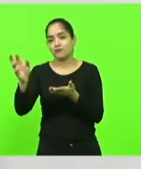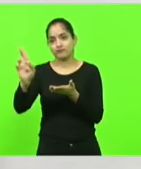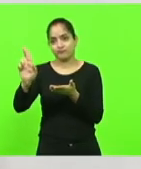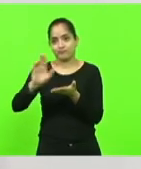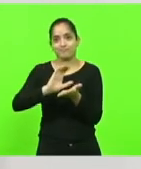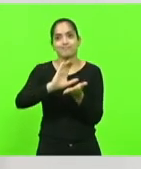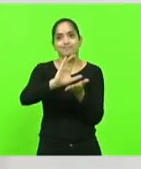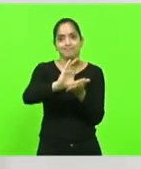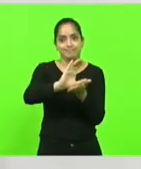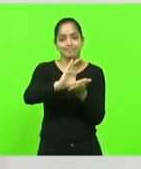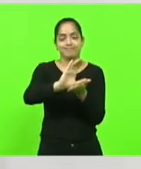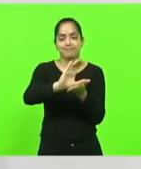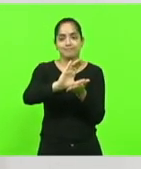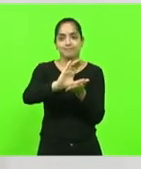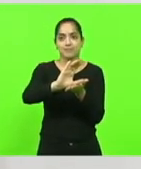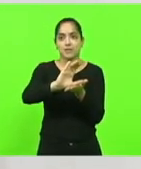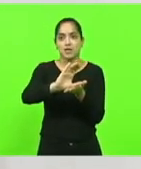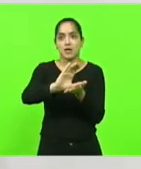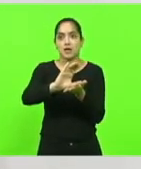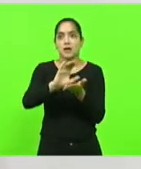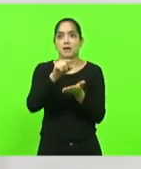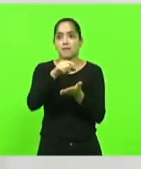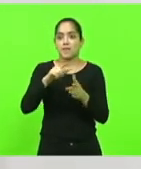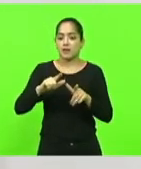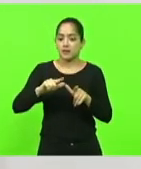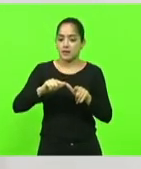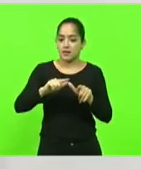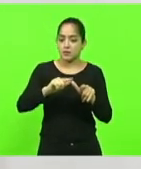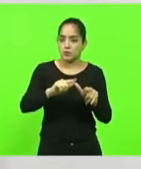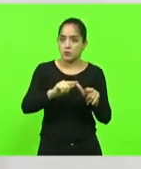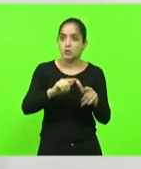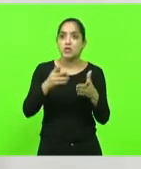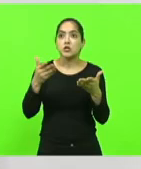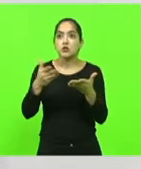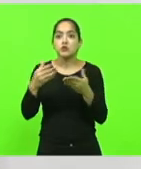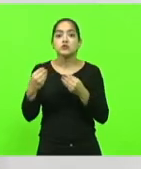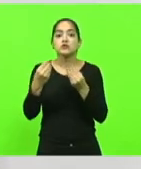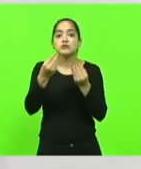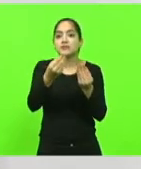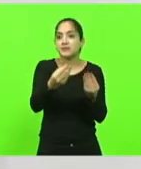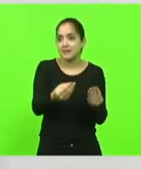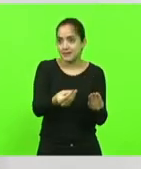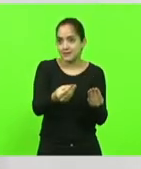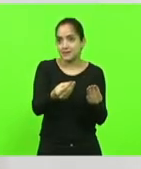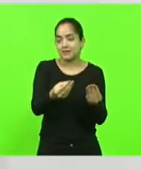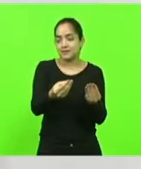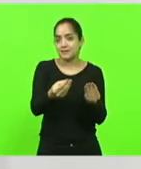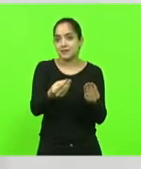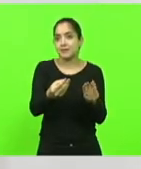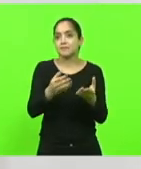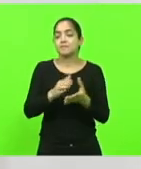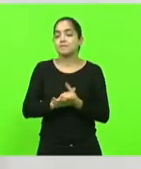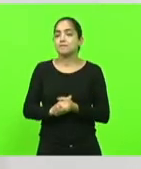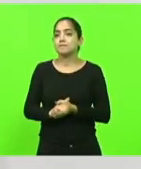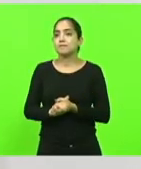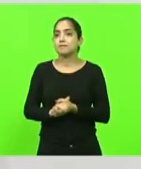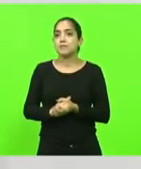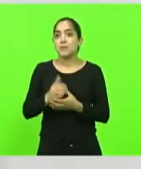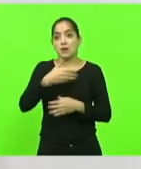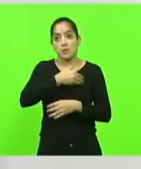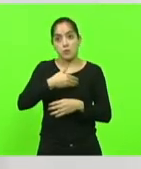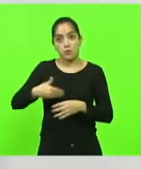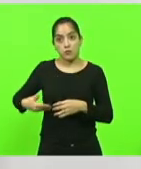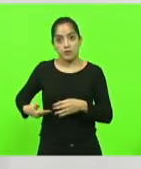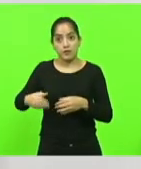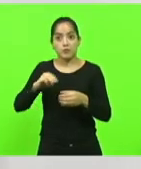Um milhão de reais à Laguna. E agora fizemos a entrega, na semana retrasada, ao governo municipal,